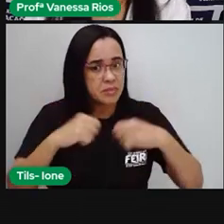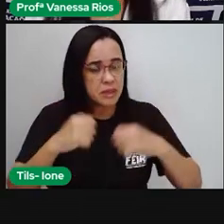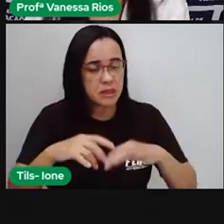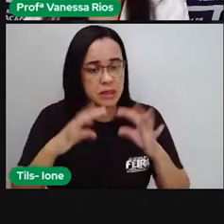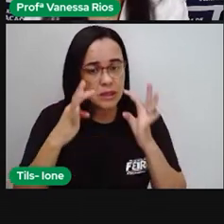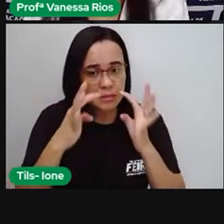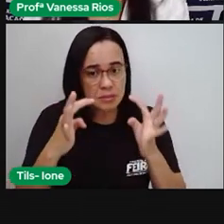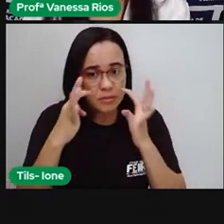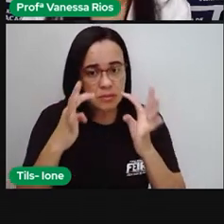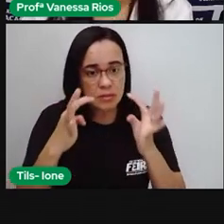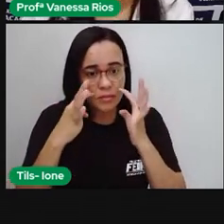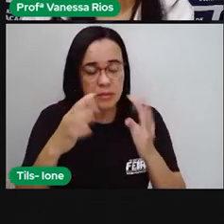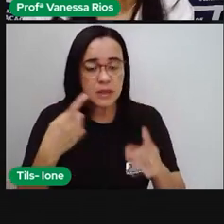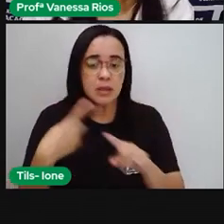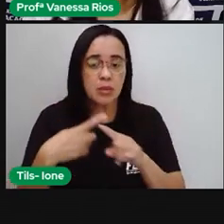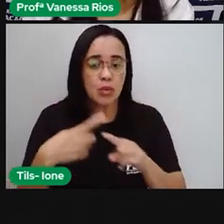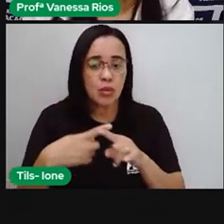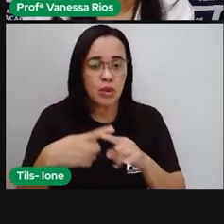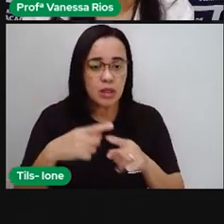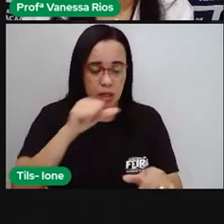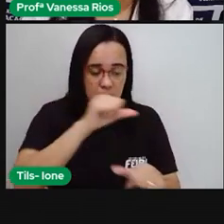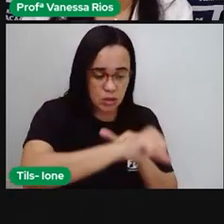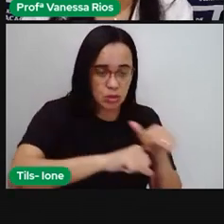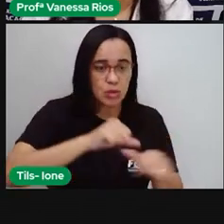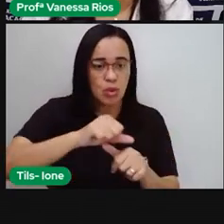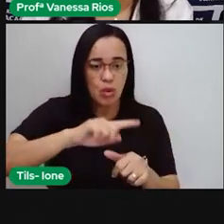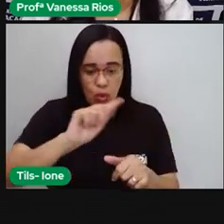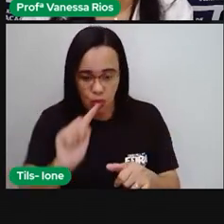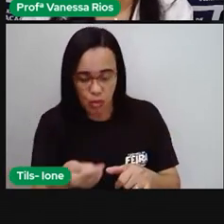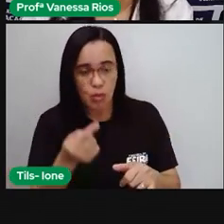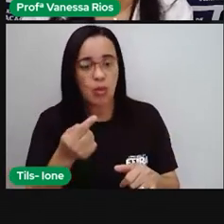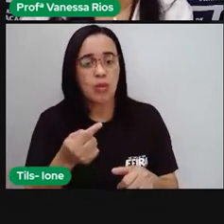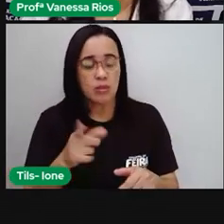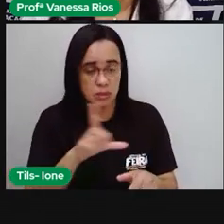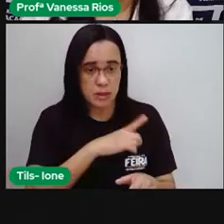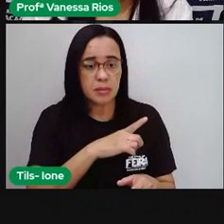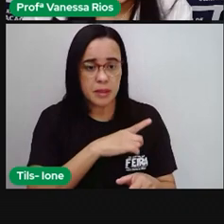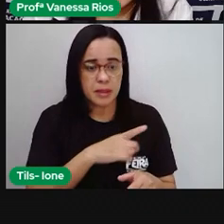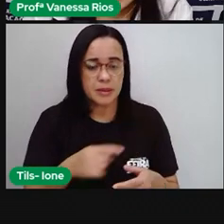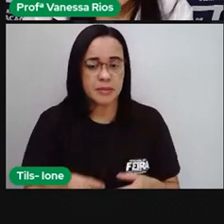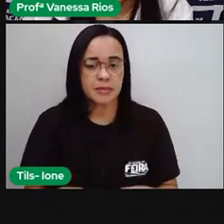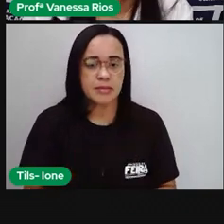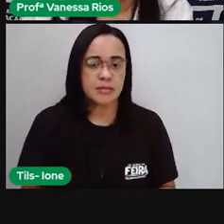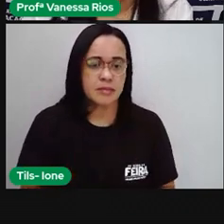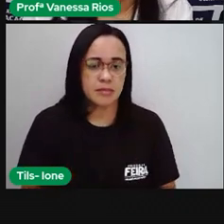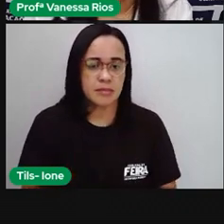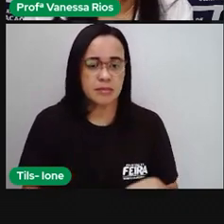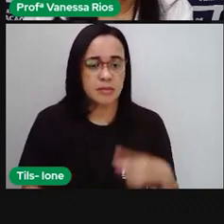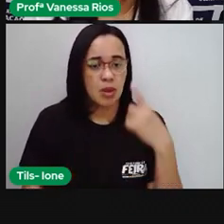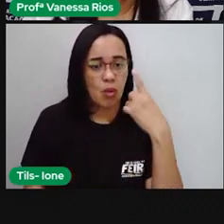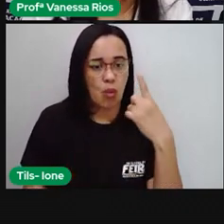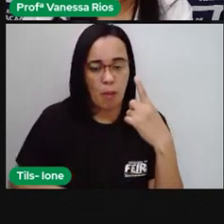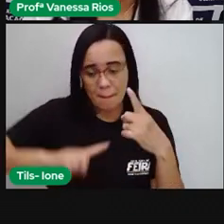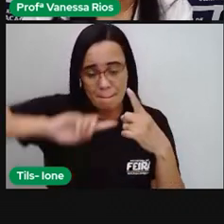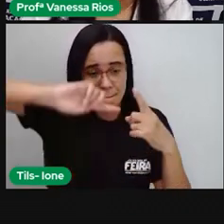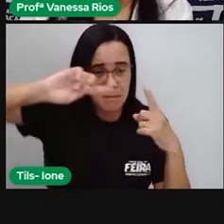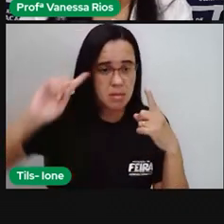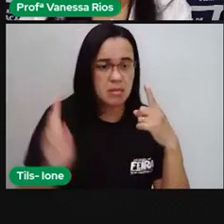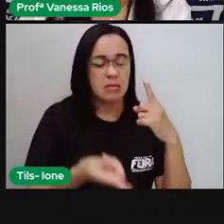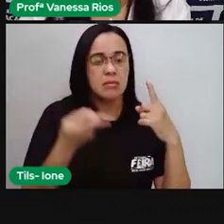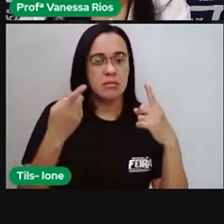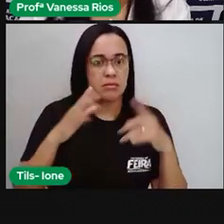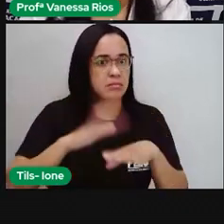porque vai mudar o valor. O um aqui, ele não vale só um, ele vale um milhão, porque ele é uma unidade de milhar.